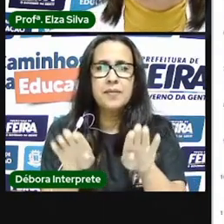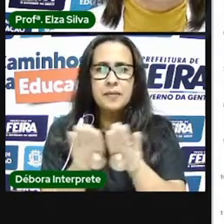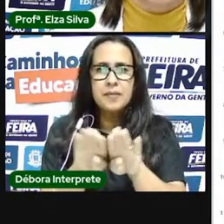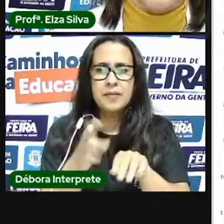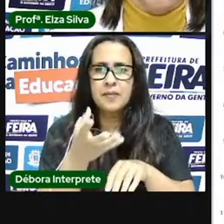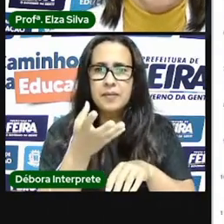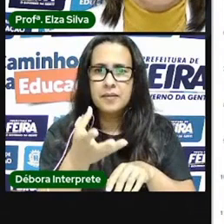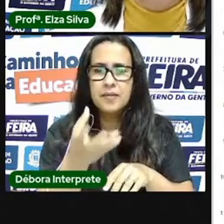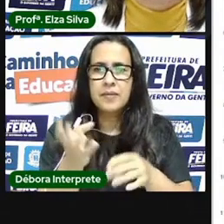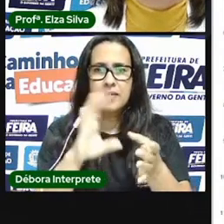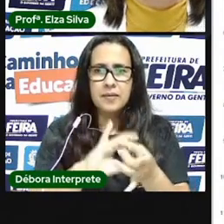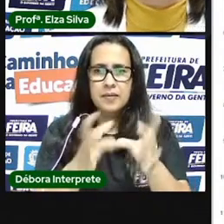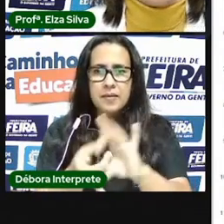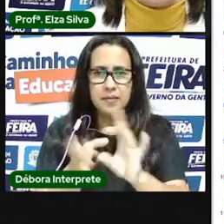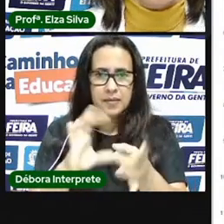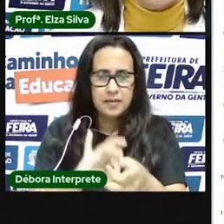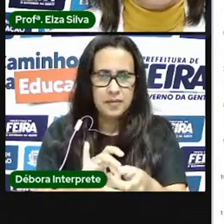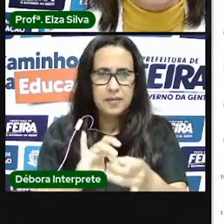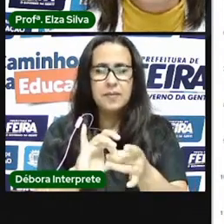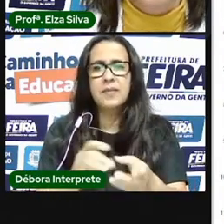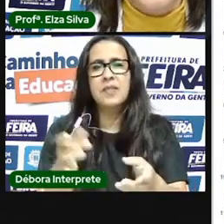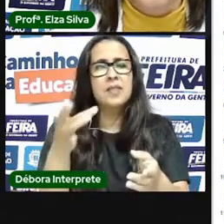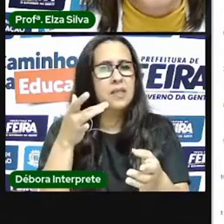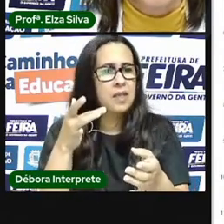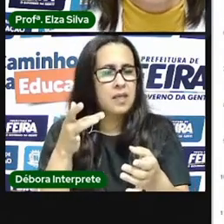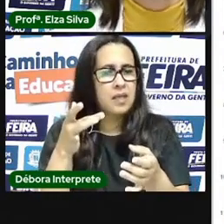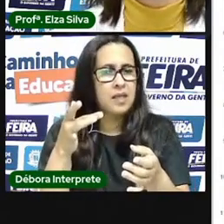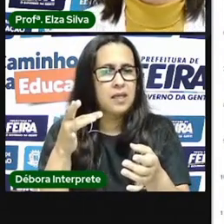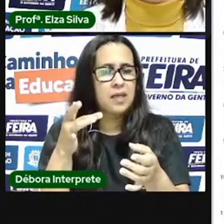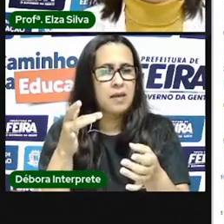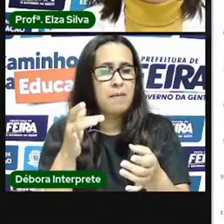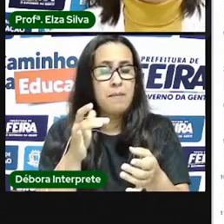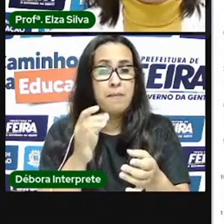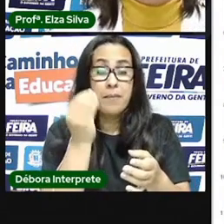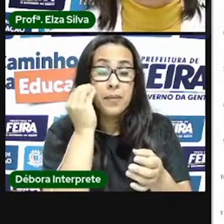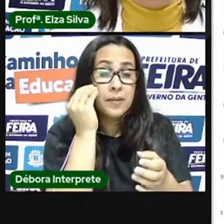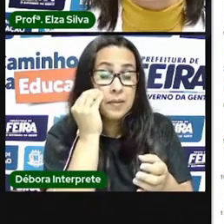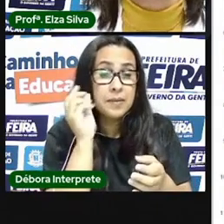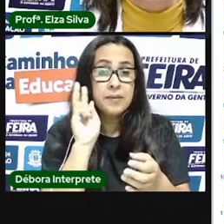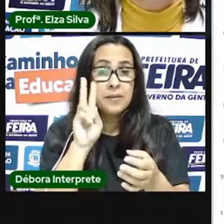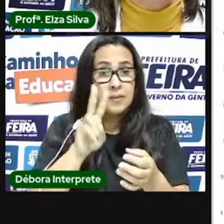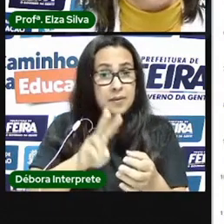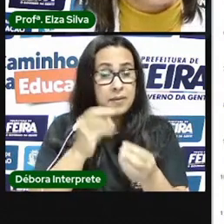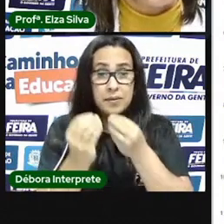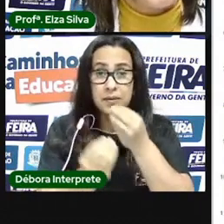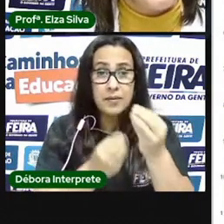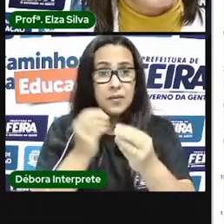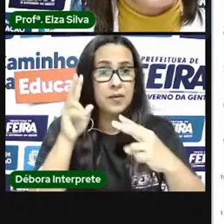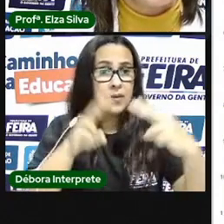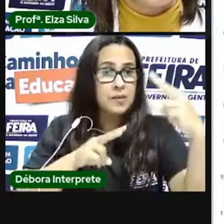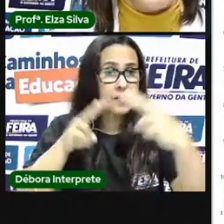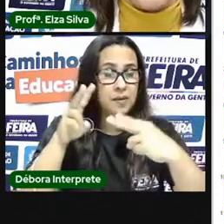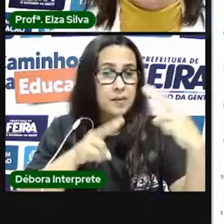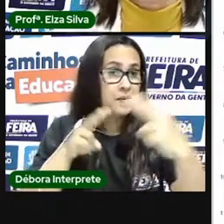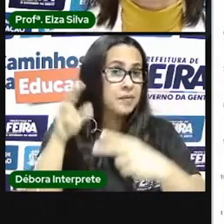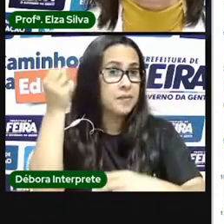contextualizar, experimentar e apreciar distintas modalidades das artes visuais e audiovisuais.